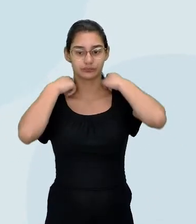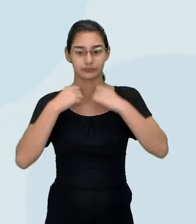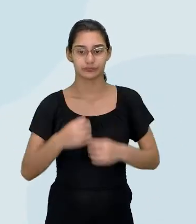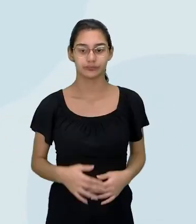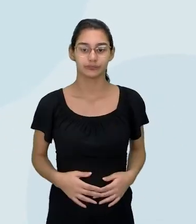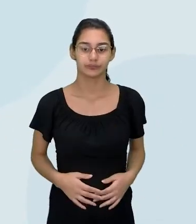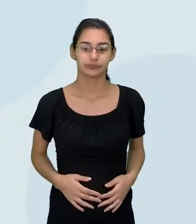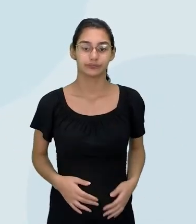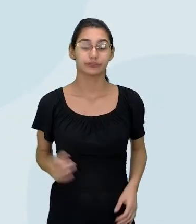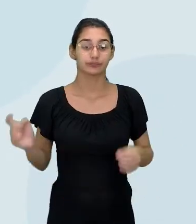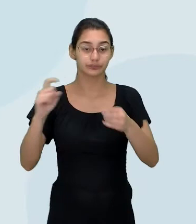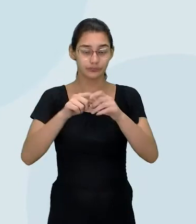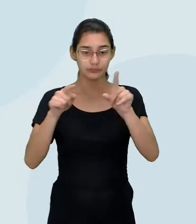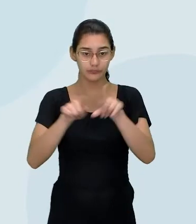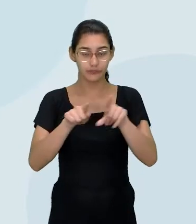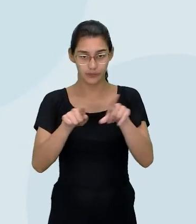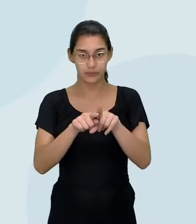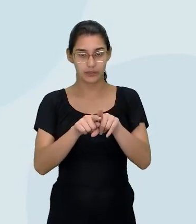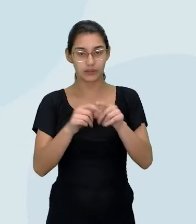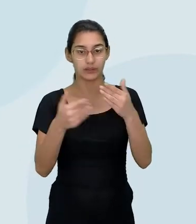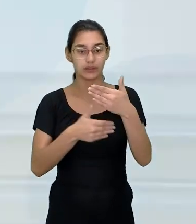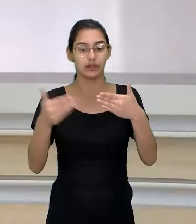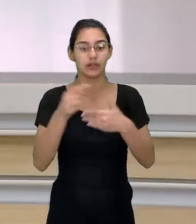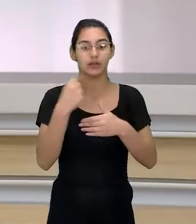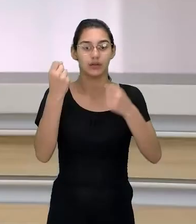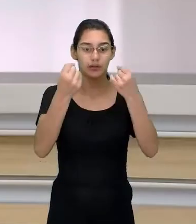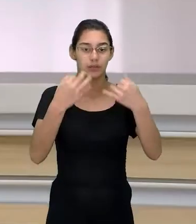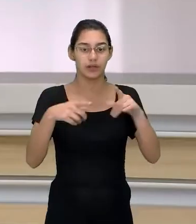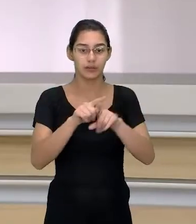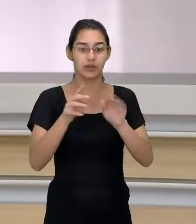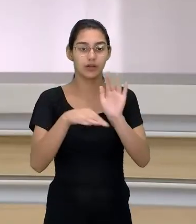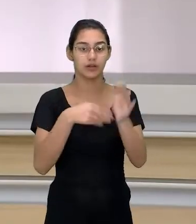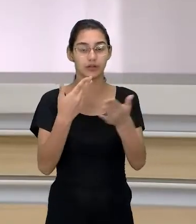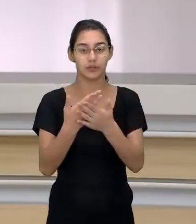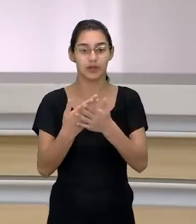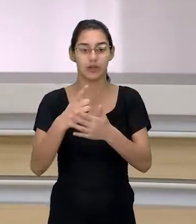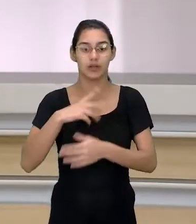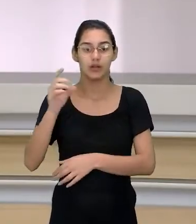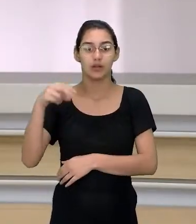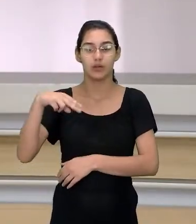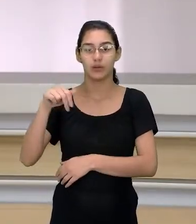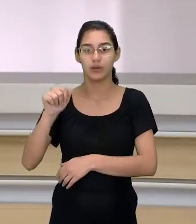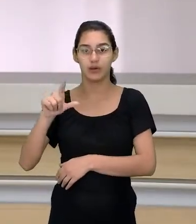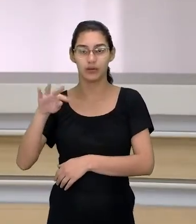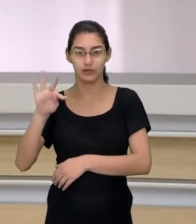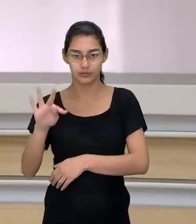Eu vou até voltar nesse slide que a gente tinha falado na última aula sobre a questão do Donald Trump.